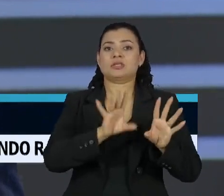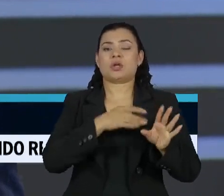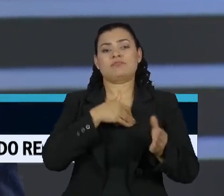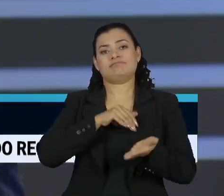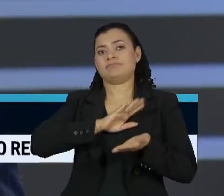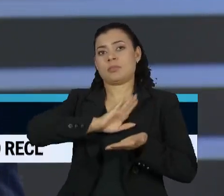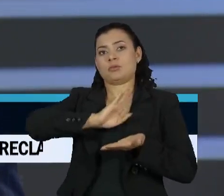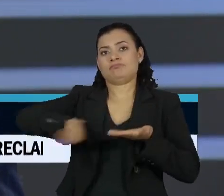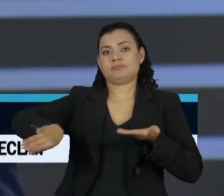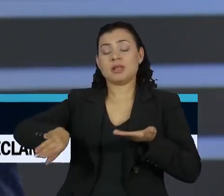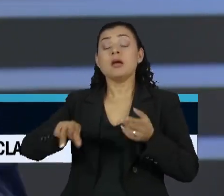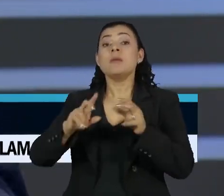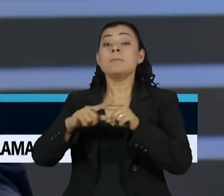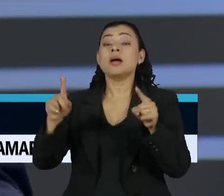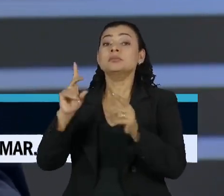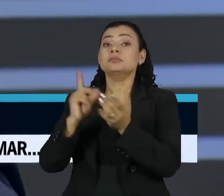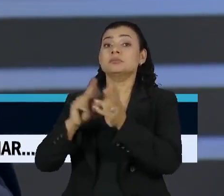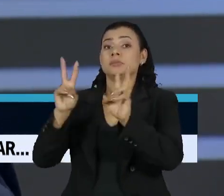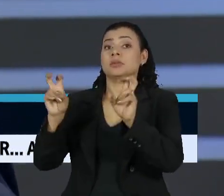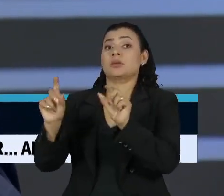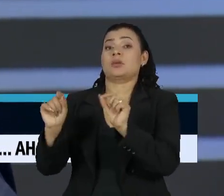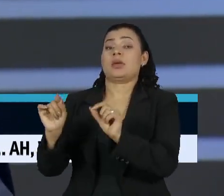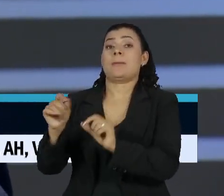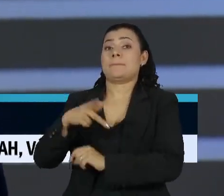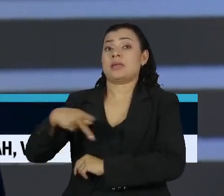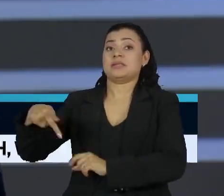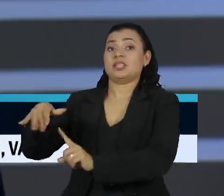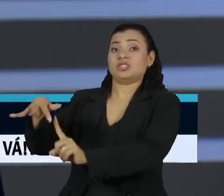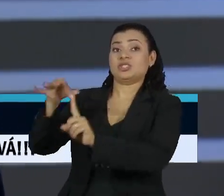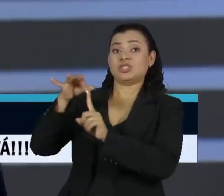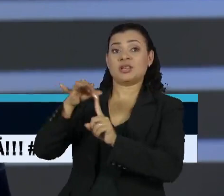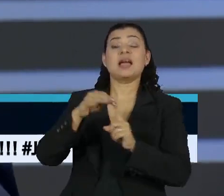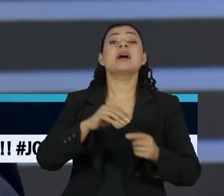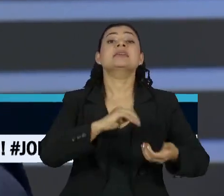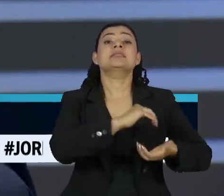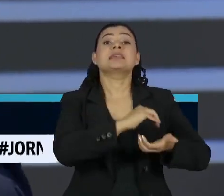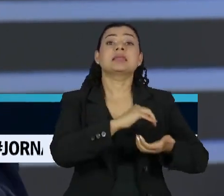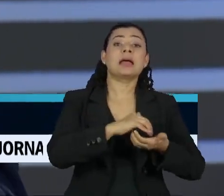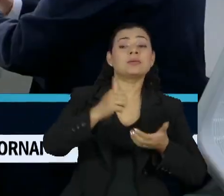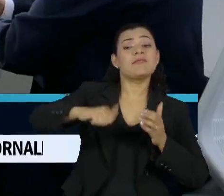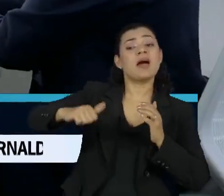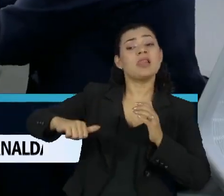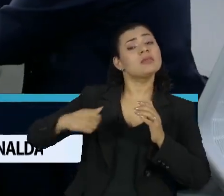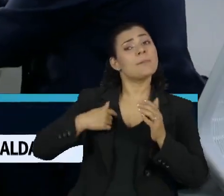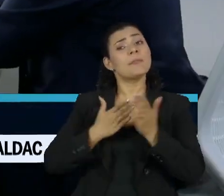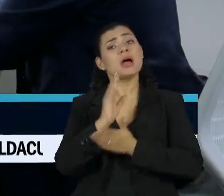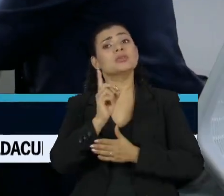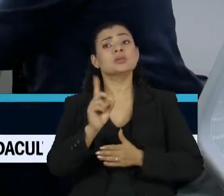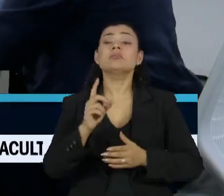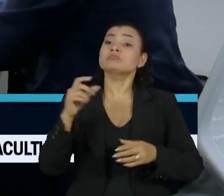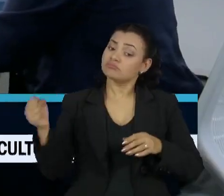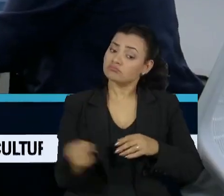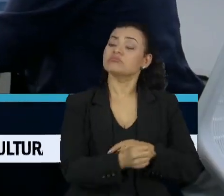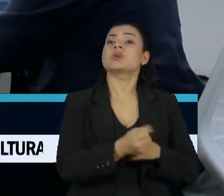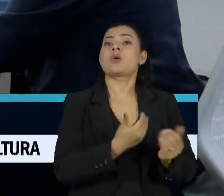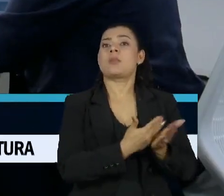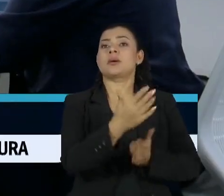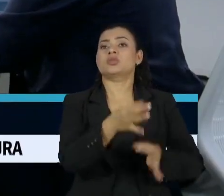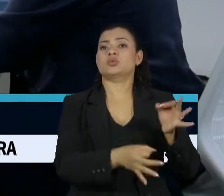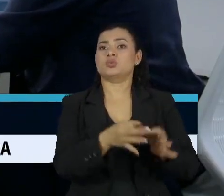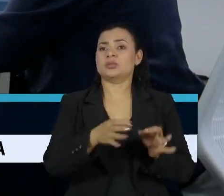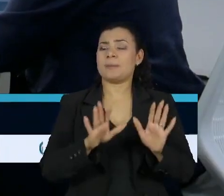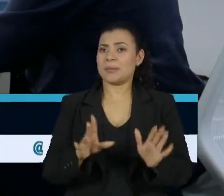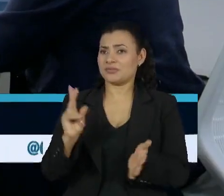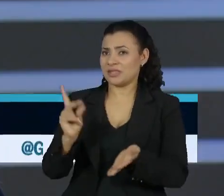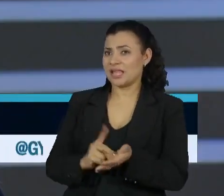questão que se coloca é que o presidente indica, o Senado faz a sabatina e, a partir dali, ele passa a ser um juiz. Essa história que